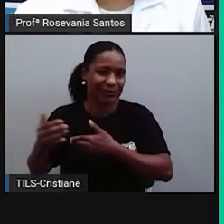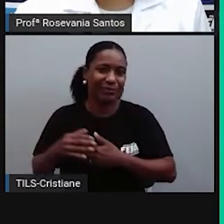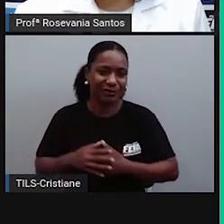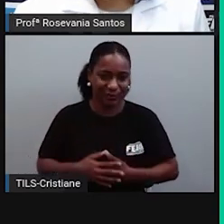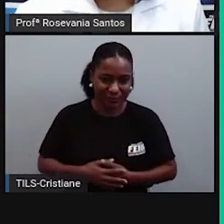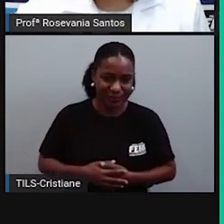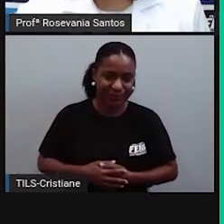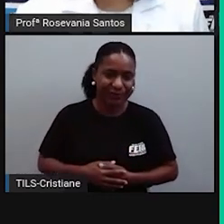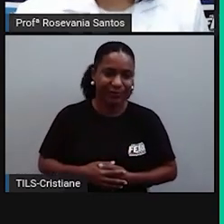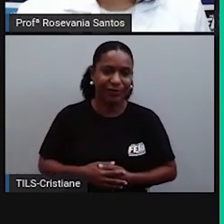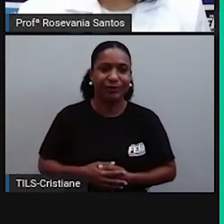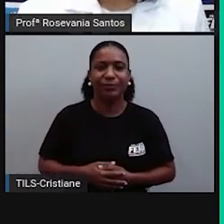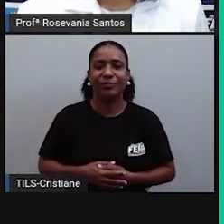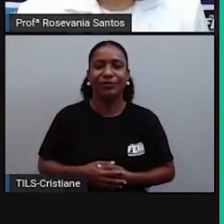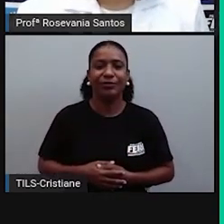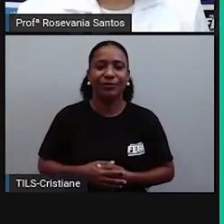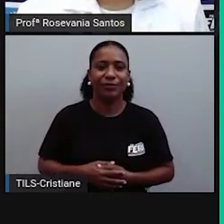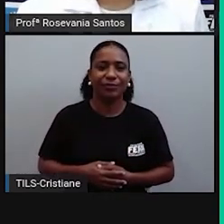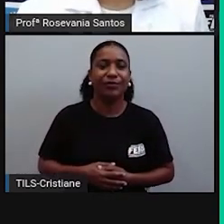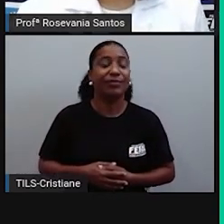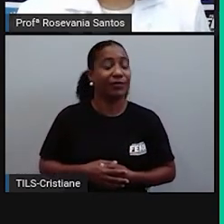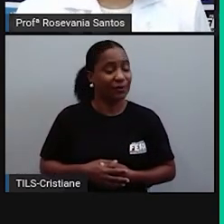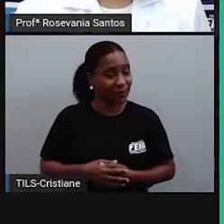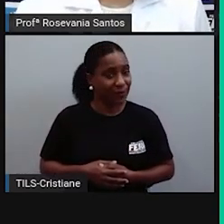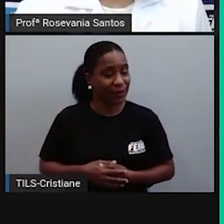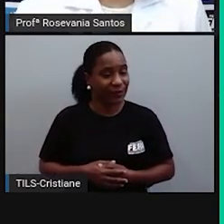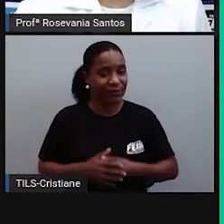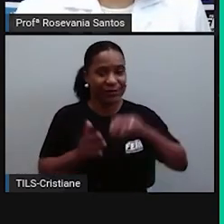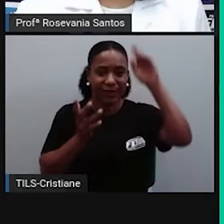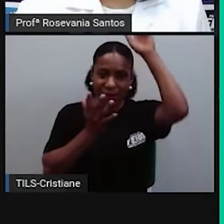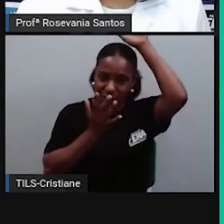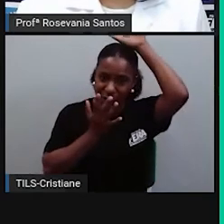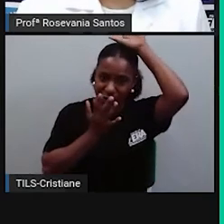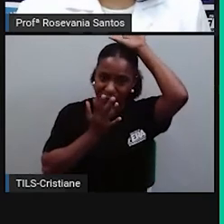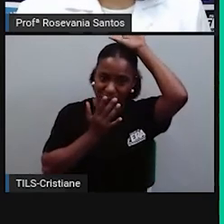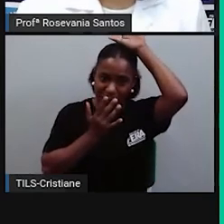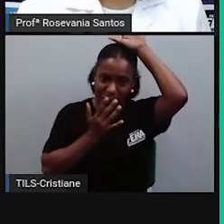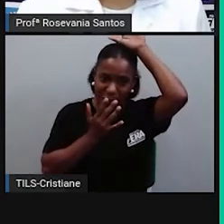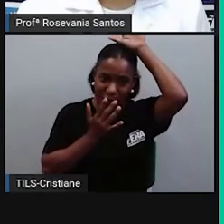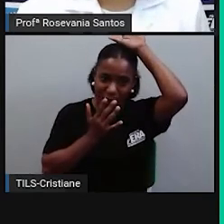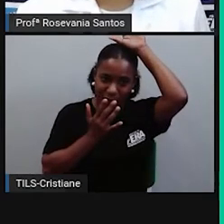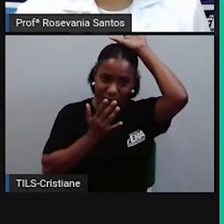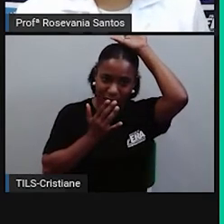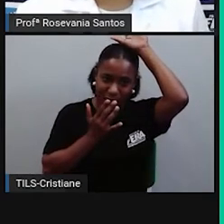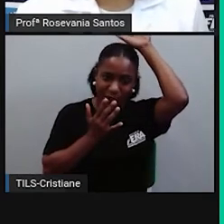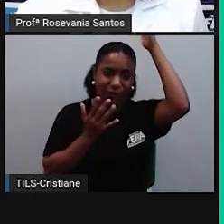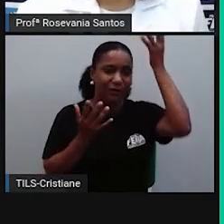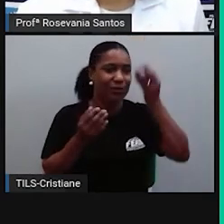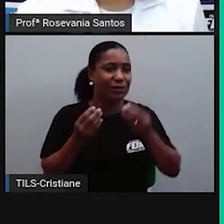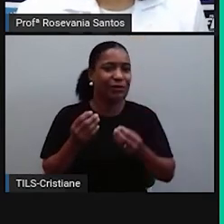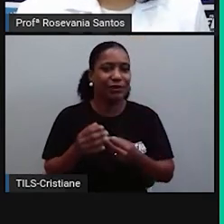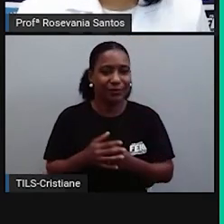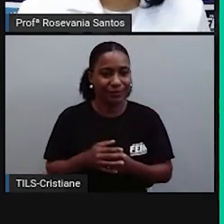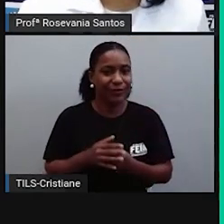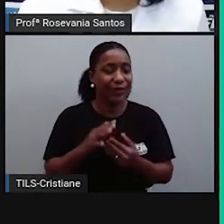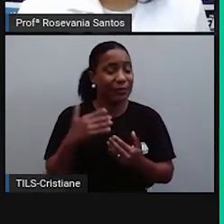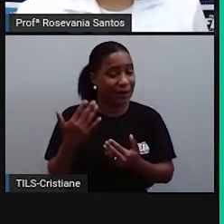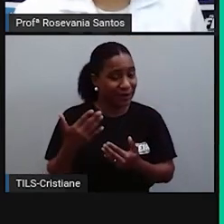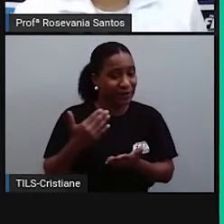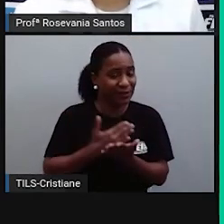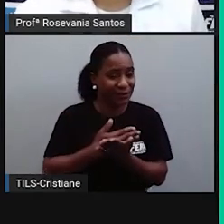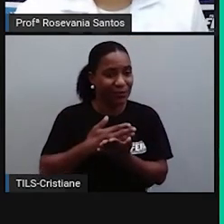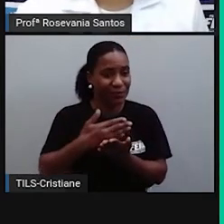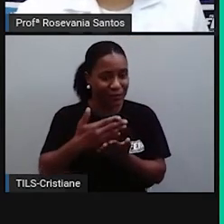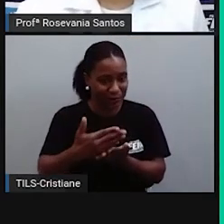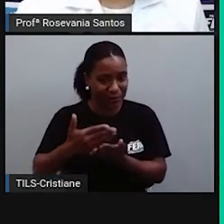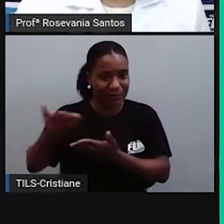até, não sei, até esse determinado momento, não se tem muitos relatos falando que tem conflito muito, né? A partir daí, as